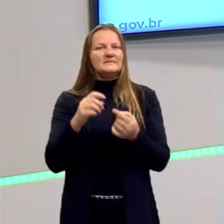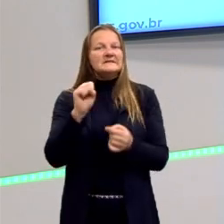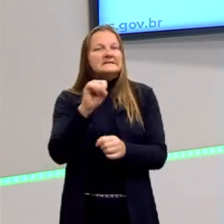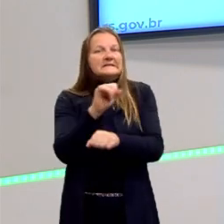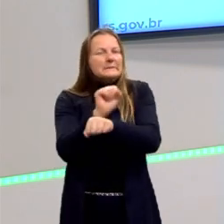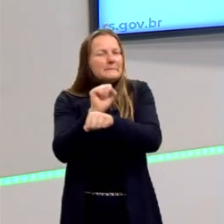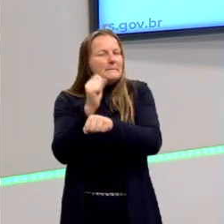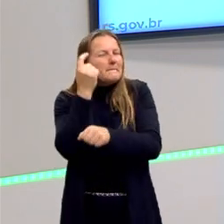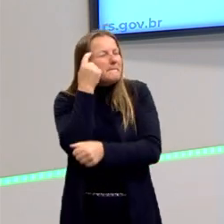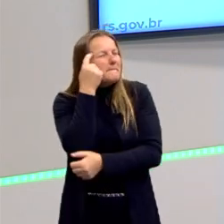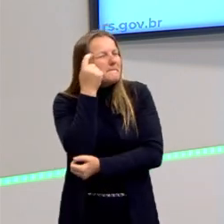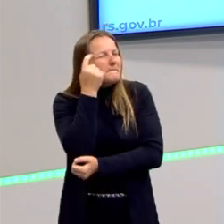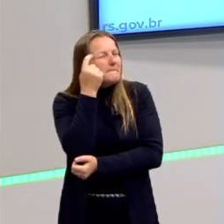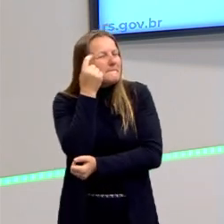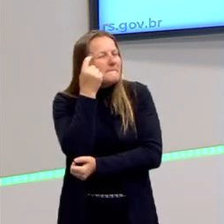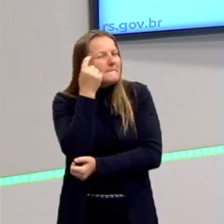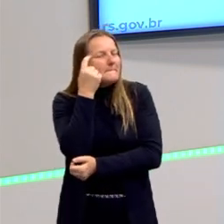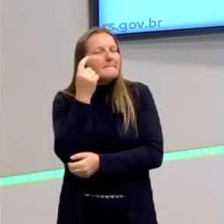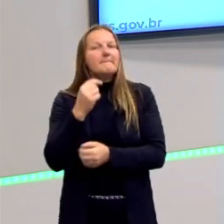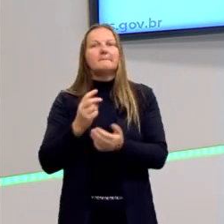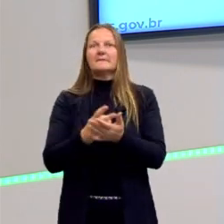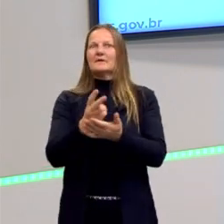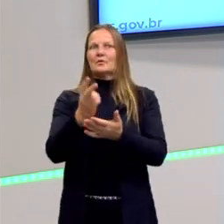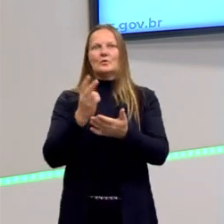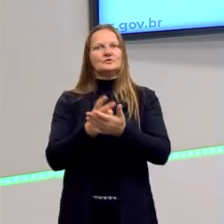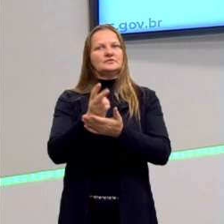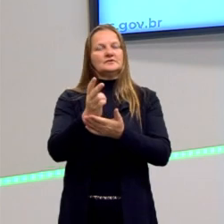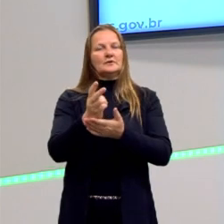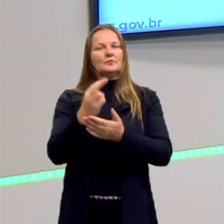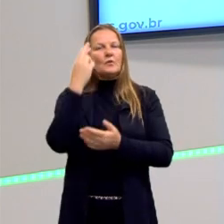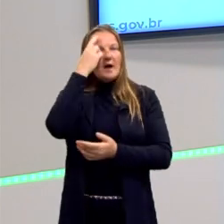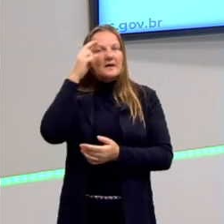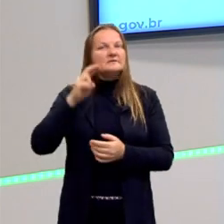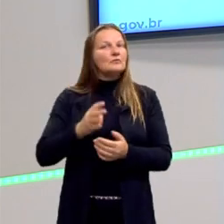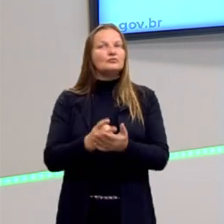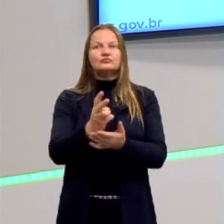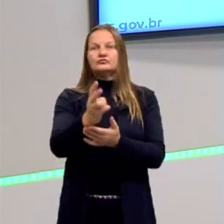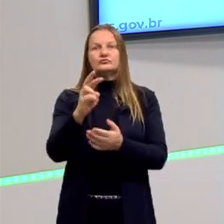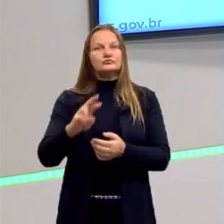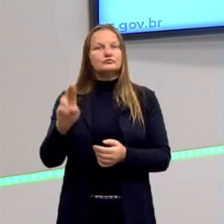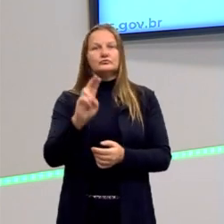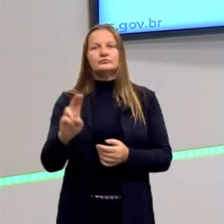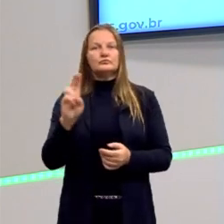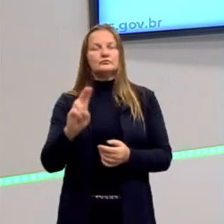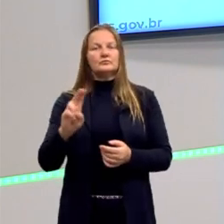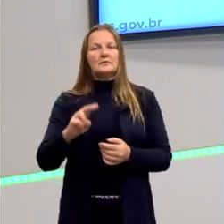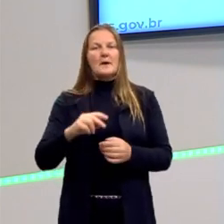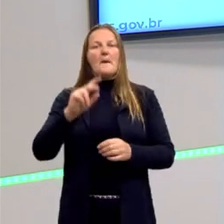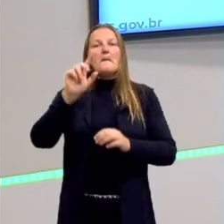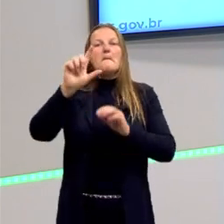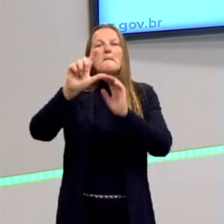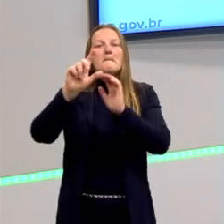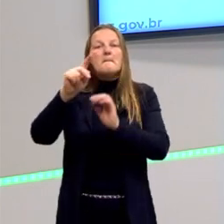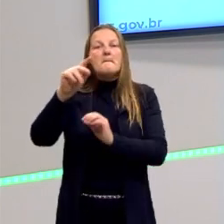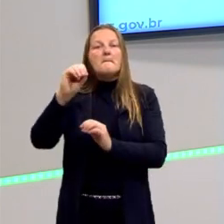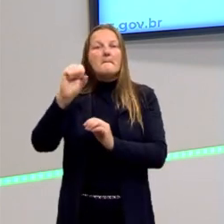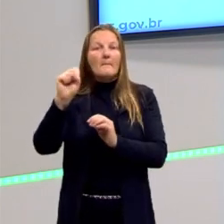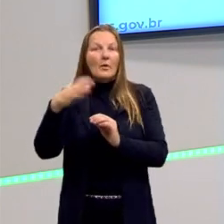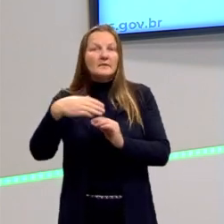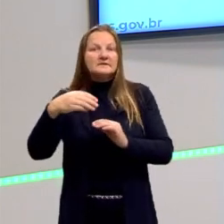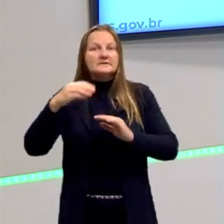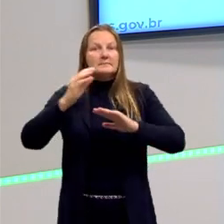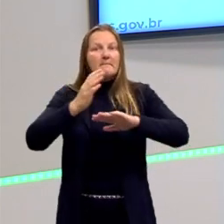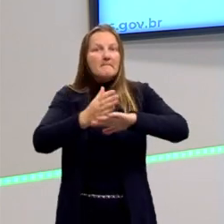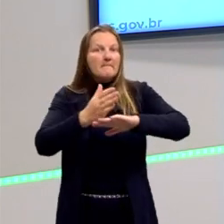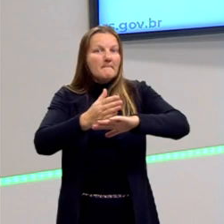pararmos para pensar, nós continuamos se utilizando a razão. Então, esse termo pós-moderno, ele me parece que ele não